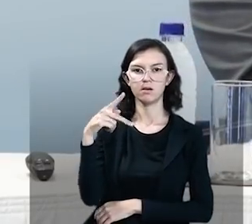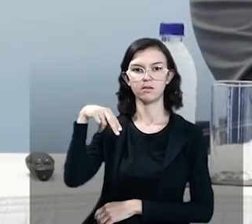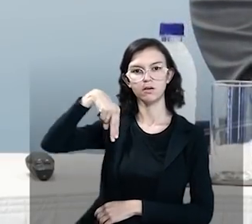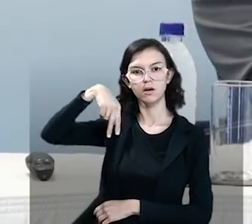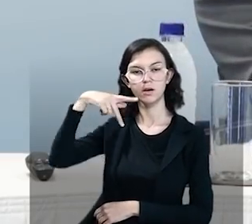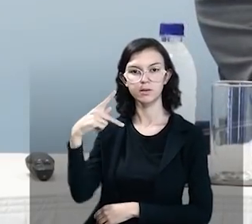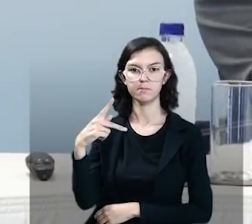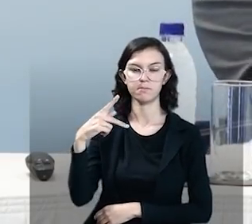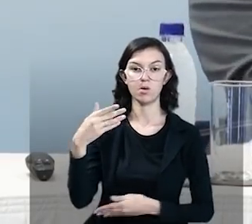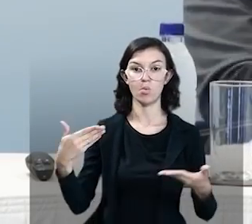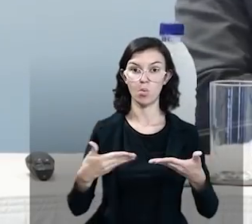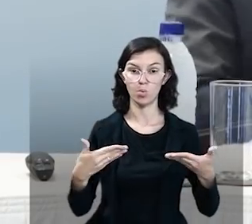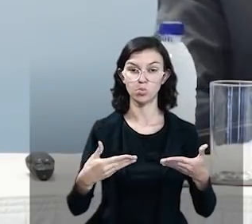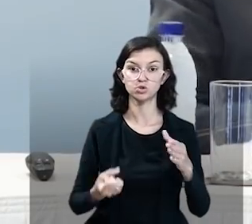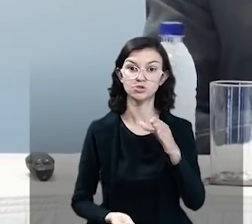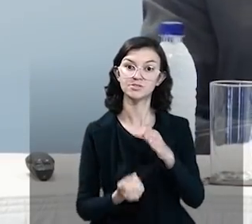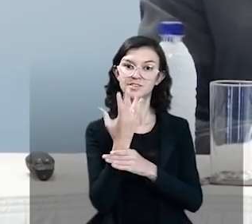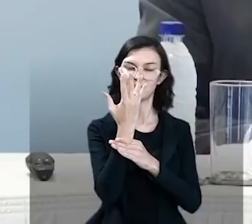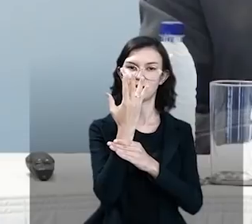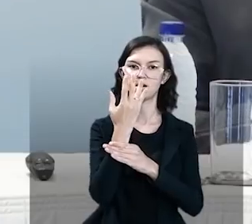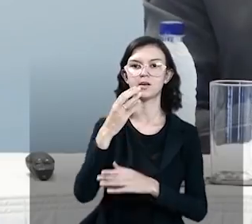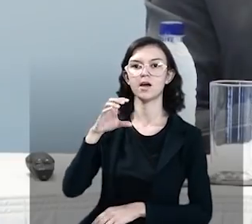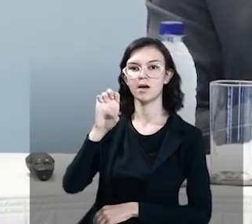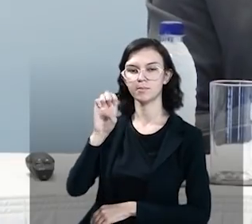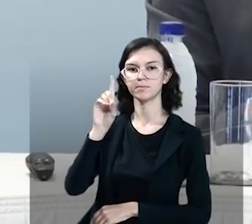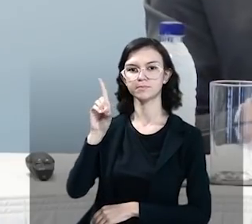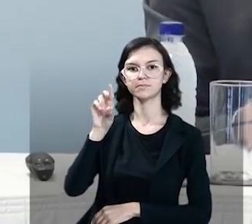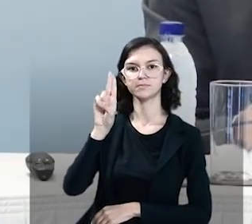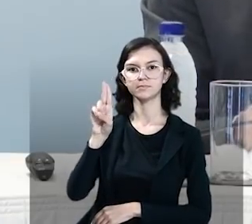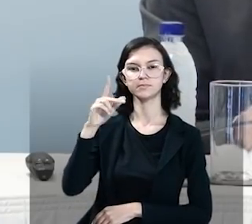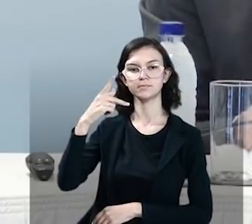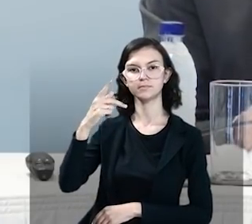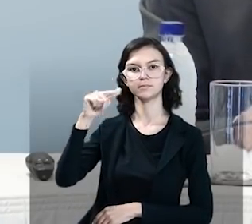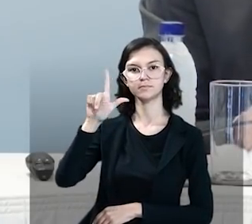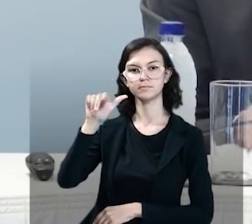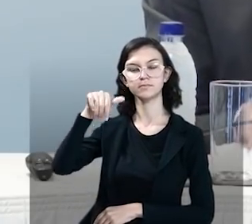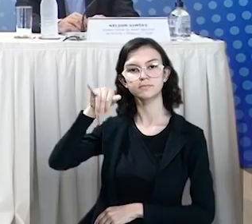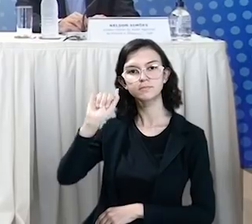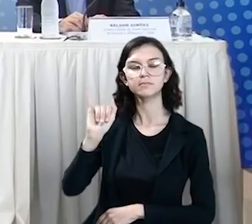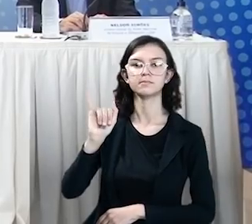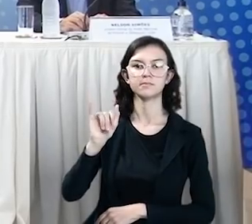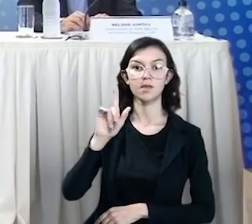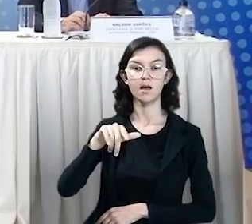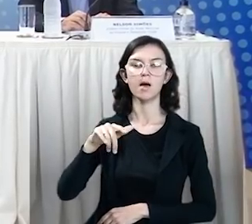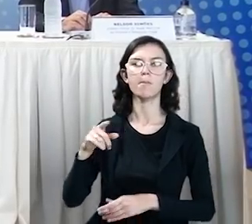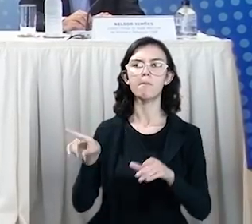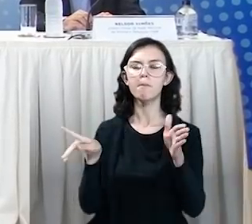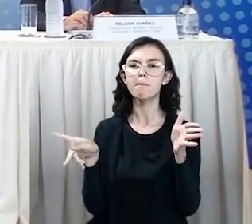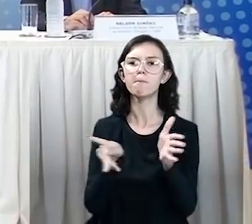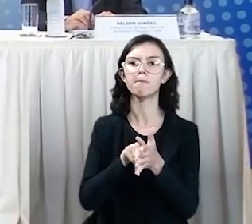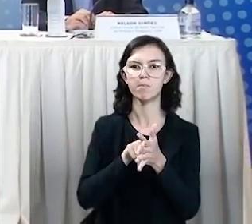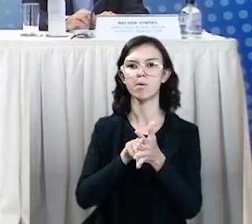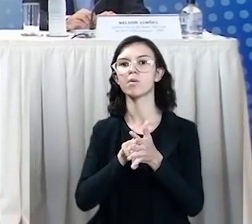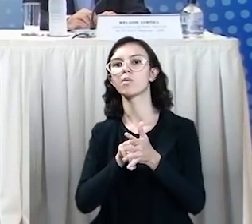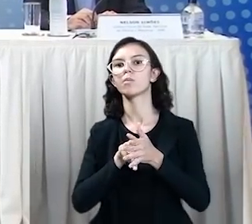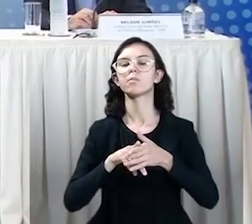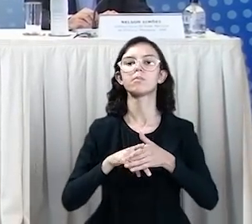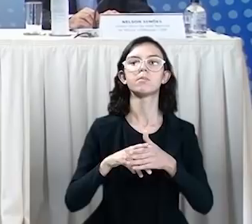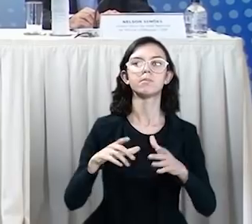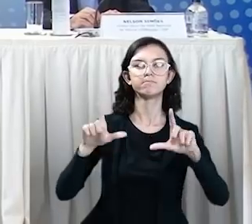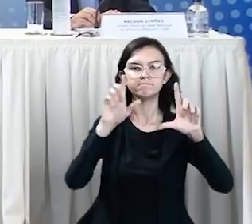Eduplay, plataforma universitária de conteúdo audiovisual.